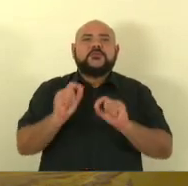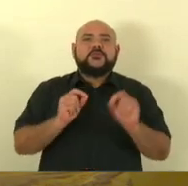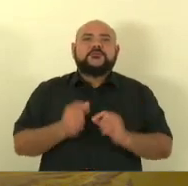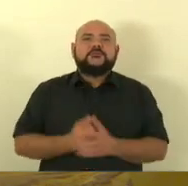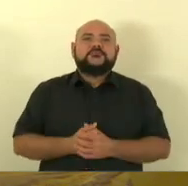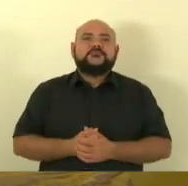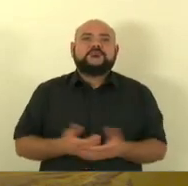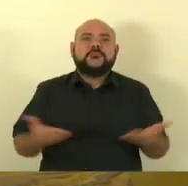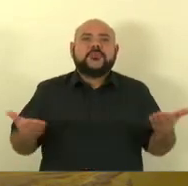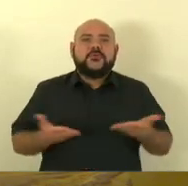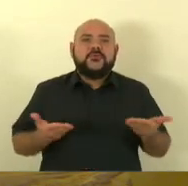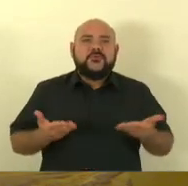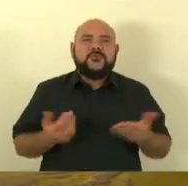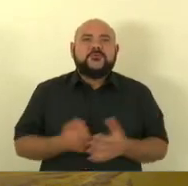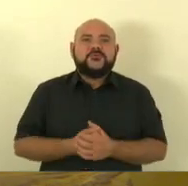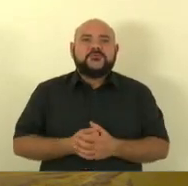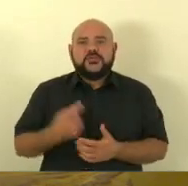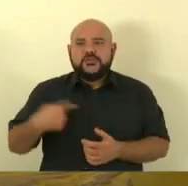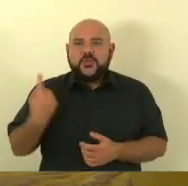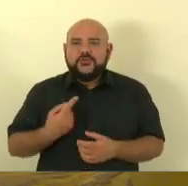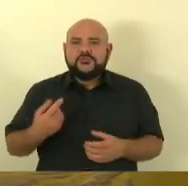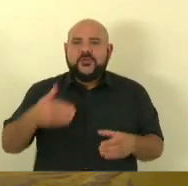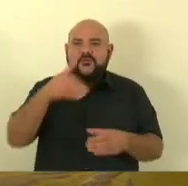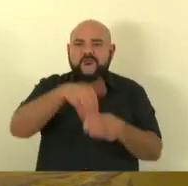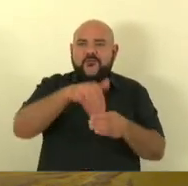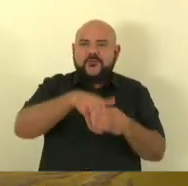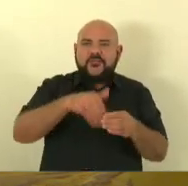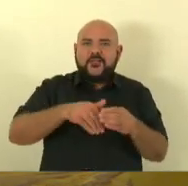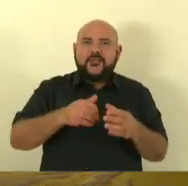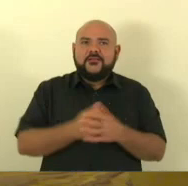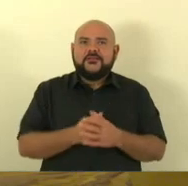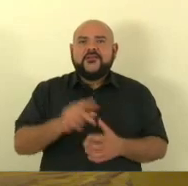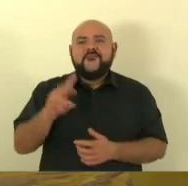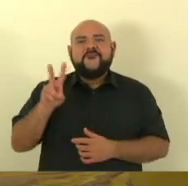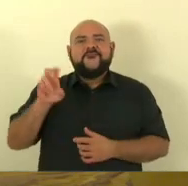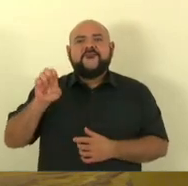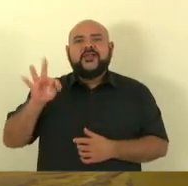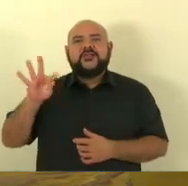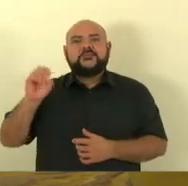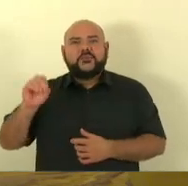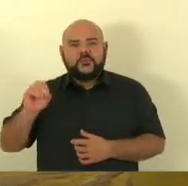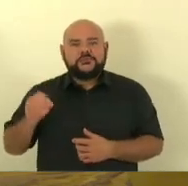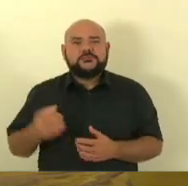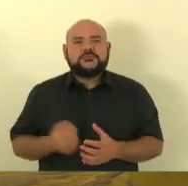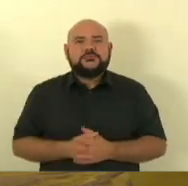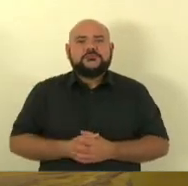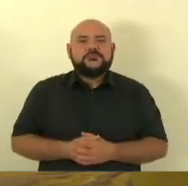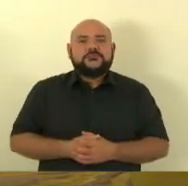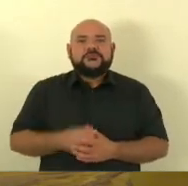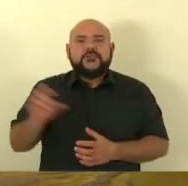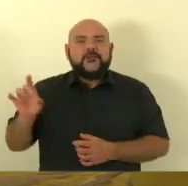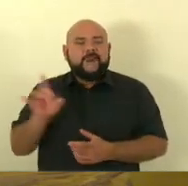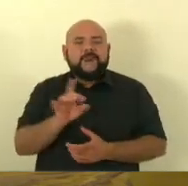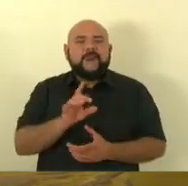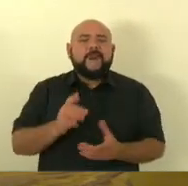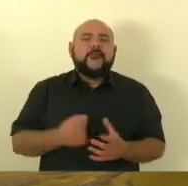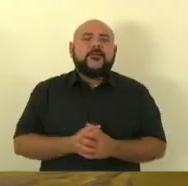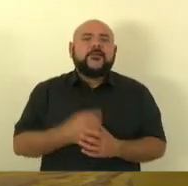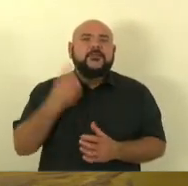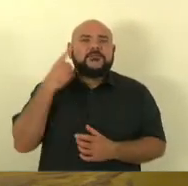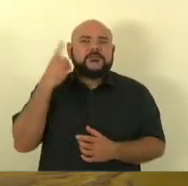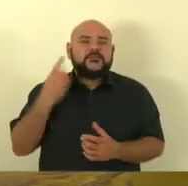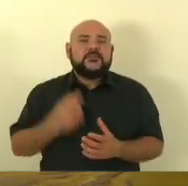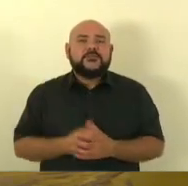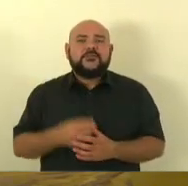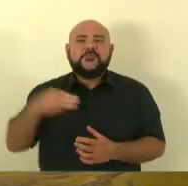hoje nós não vamos votar o veto, os vetos. Caro deputado Mazinho dos